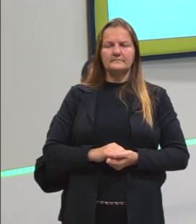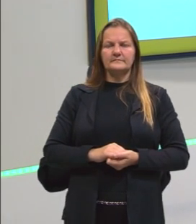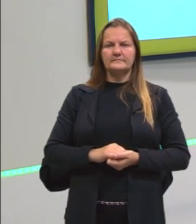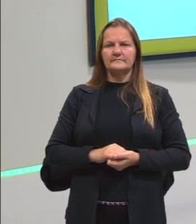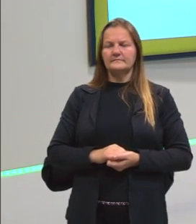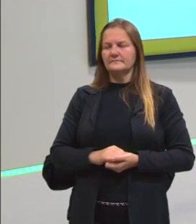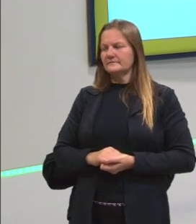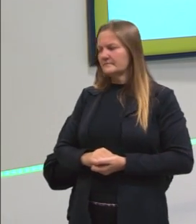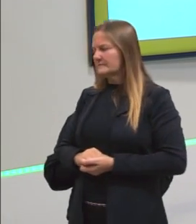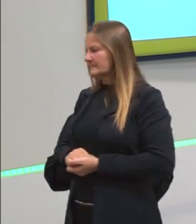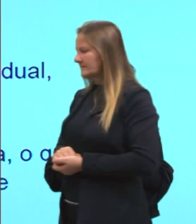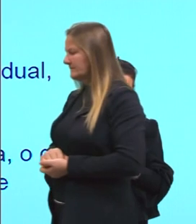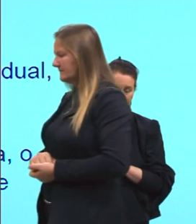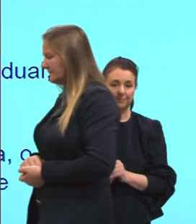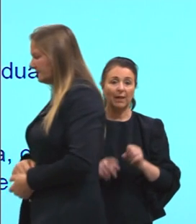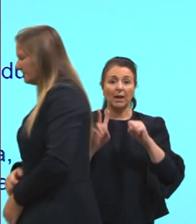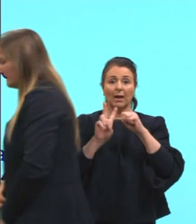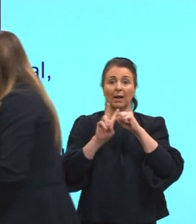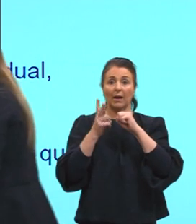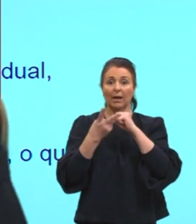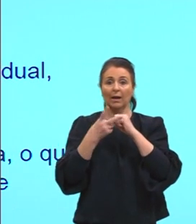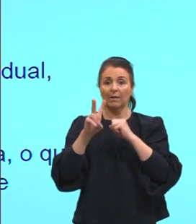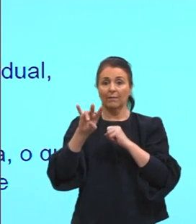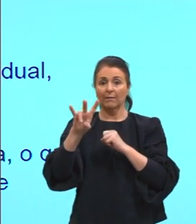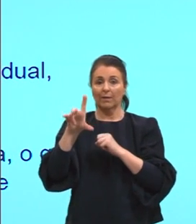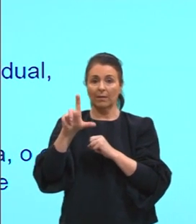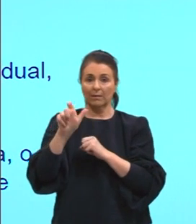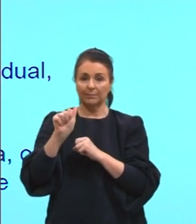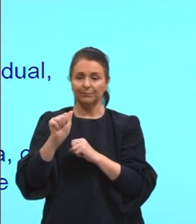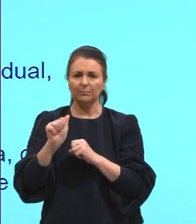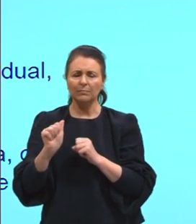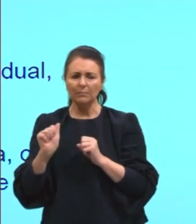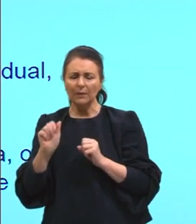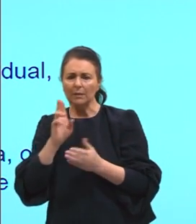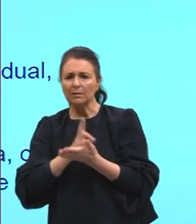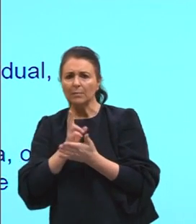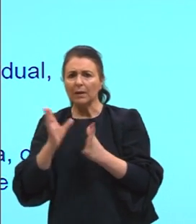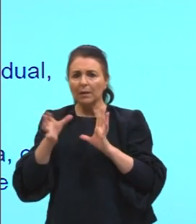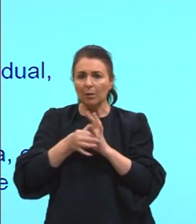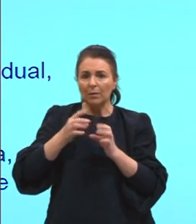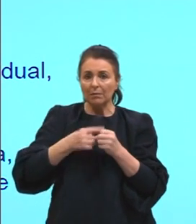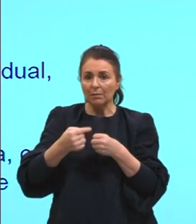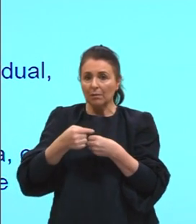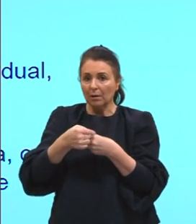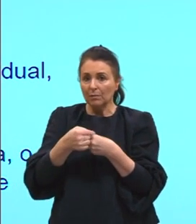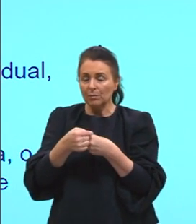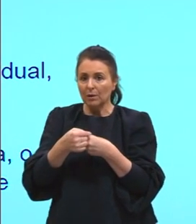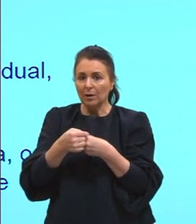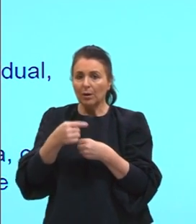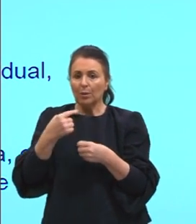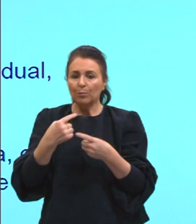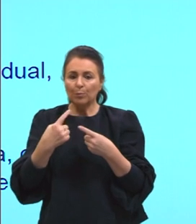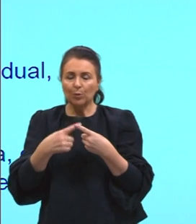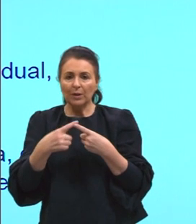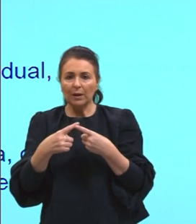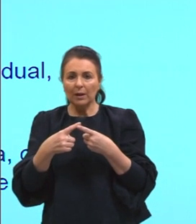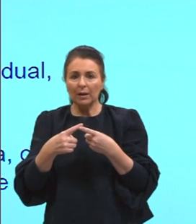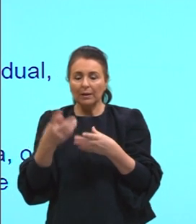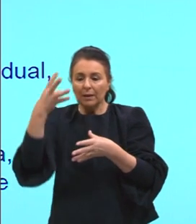esquema. A vila, por exemplo, sempre tem que se ligar a uma cidade local. Porque ela é uma parte